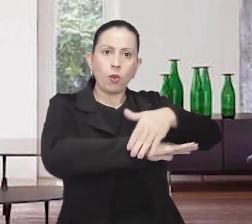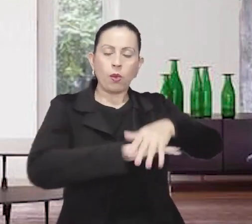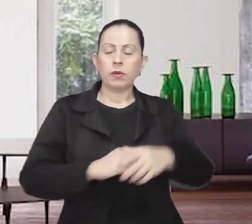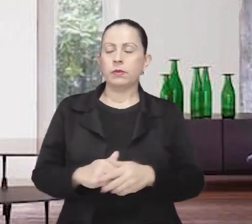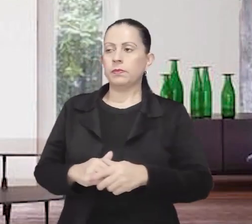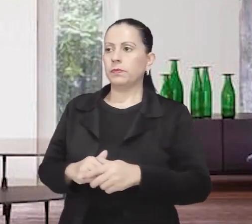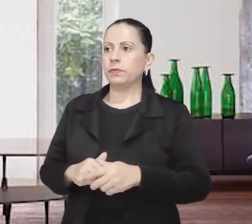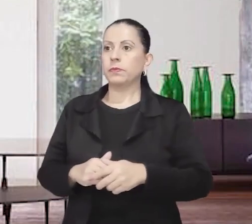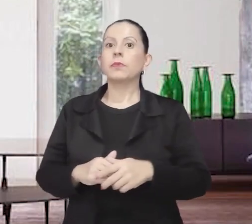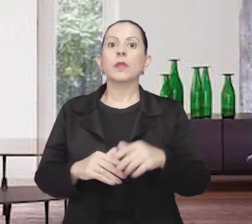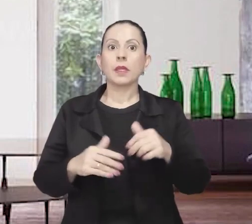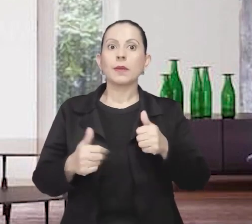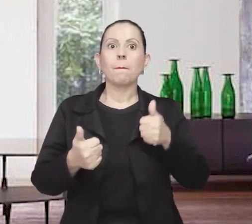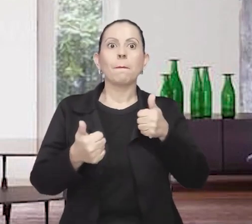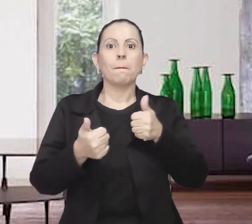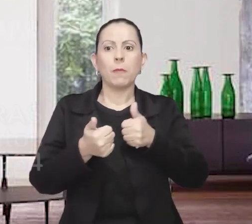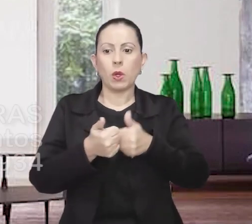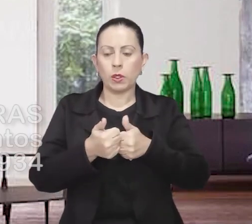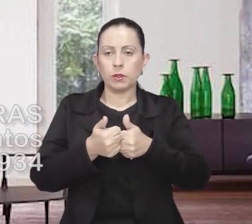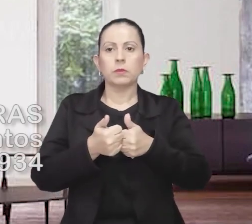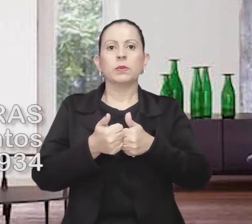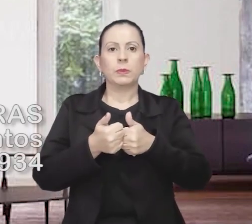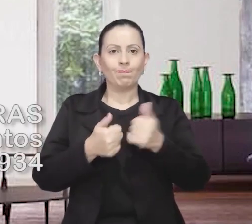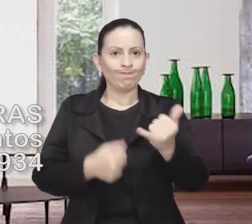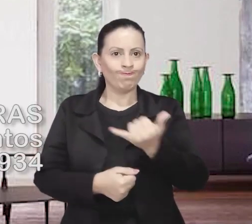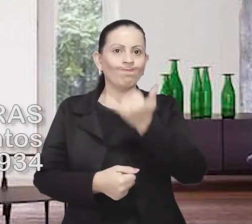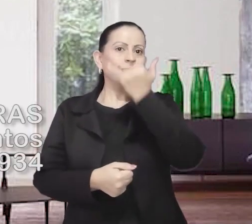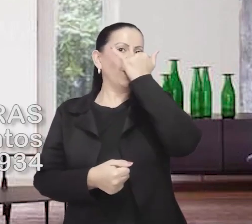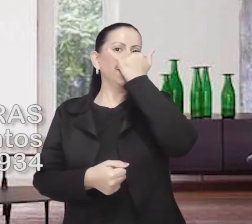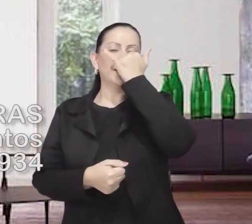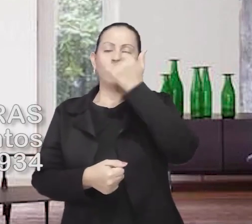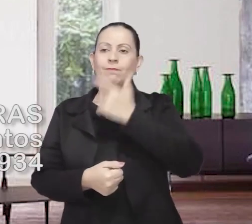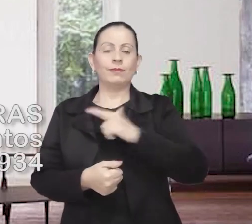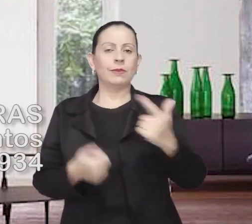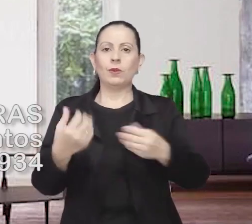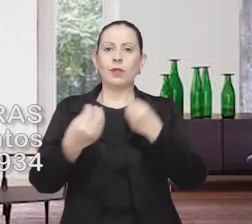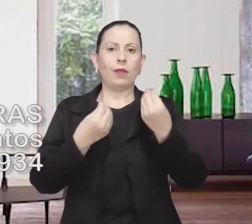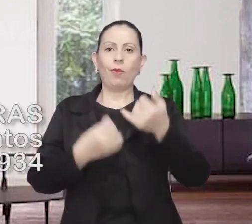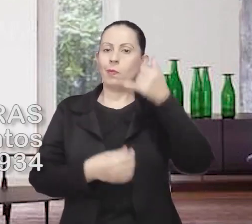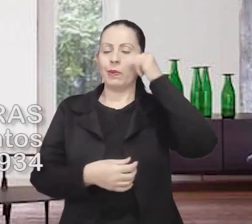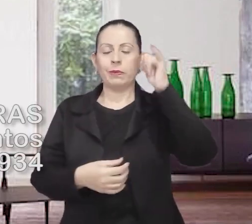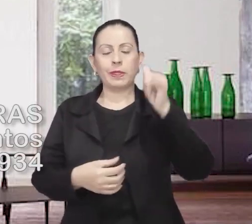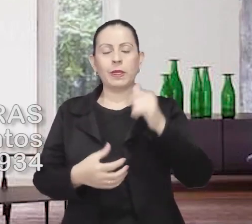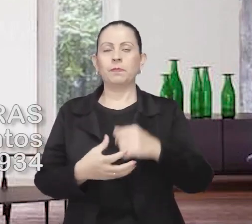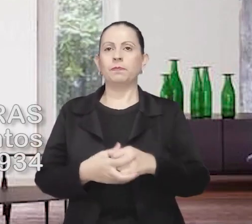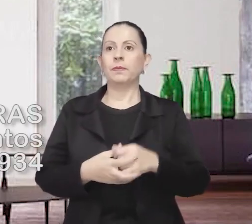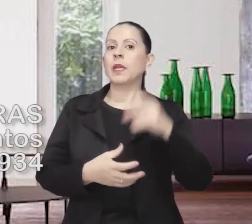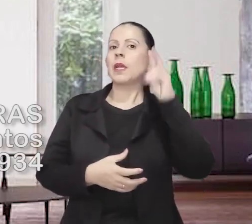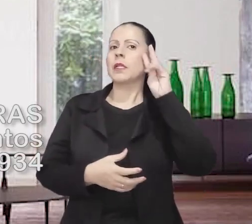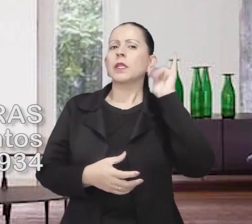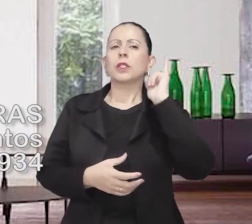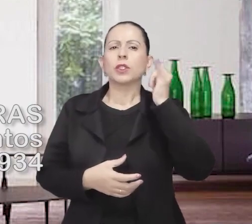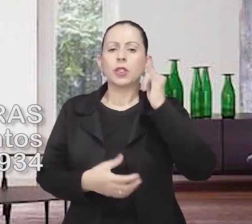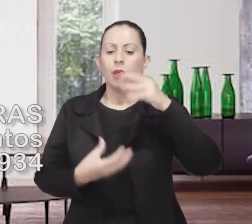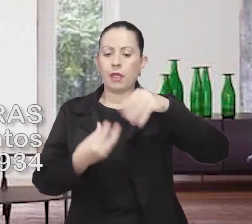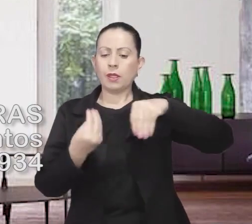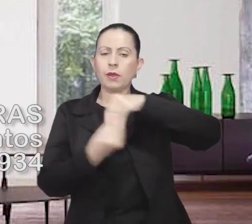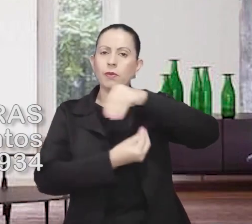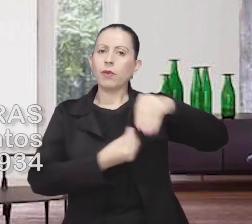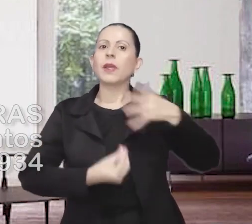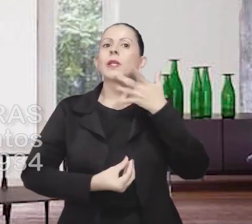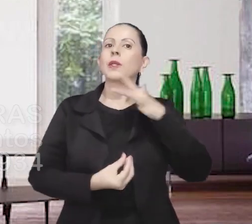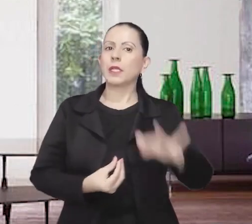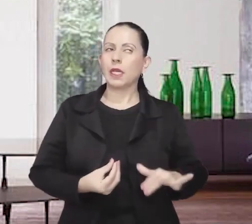meio da rua. Eles estão muito próximos e o acidente parece inevitável. Essas